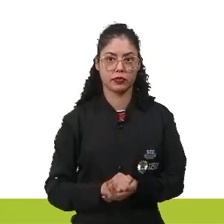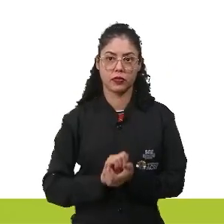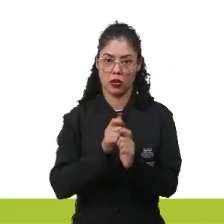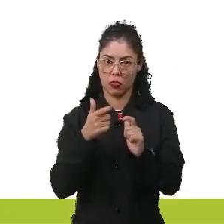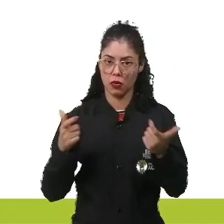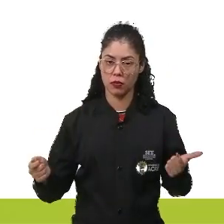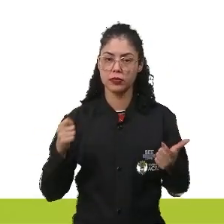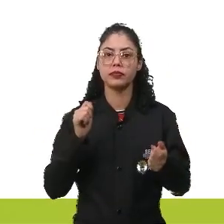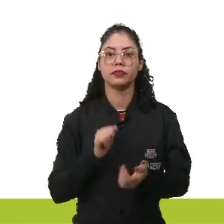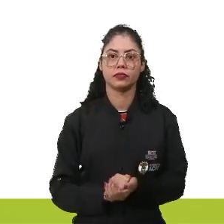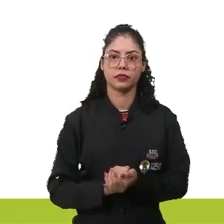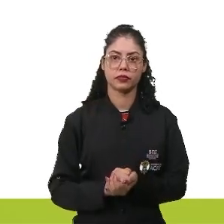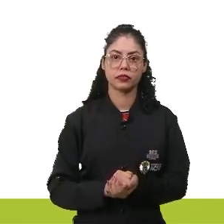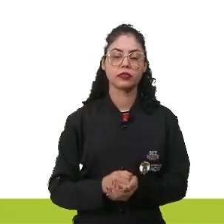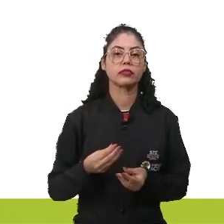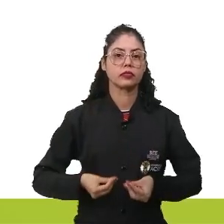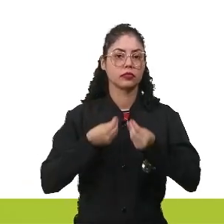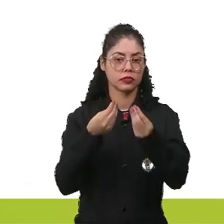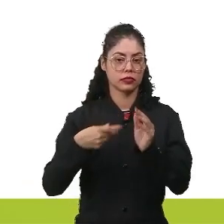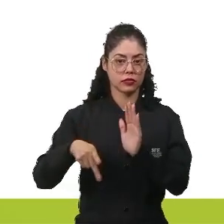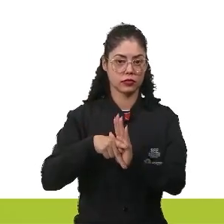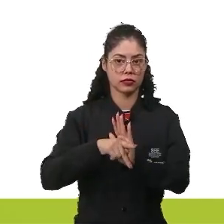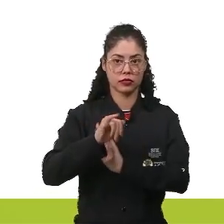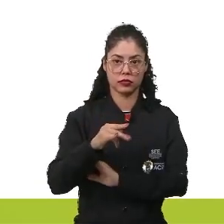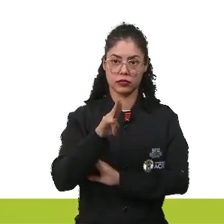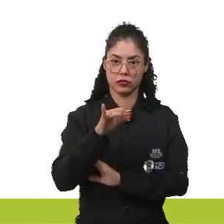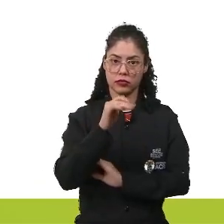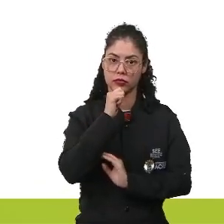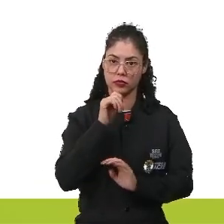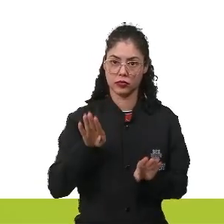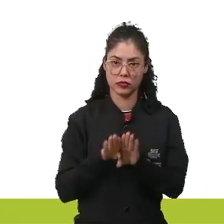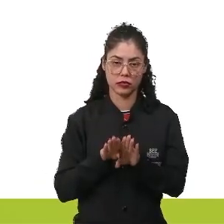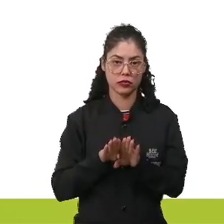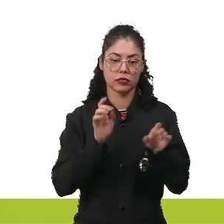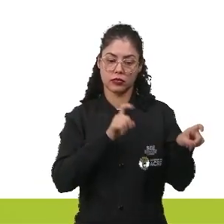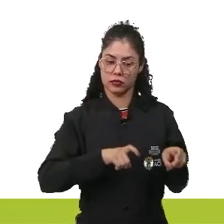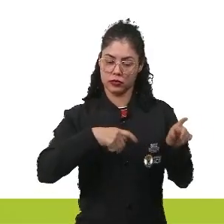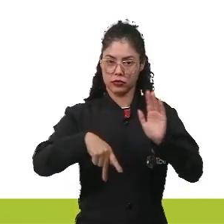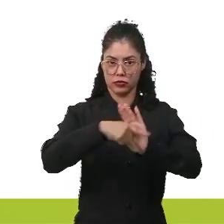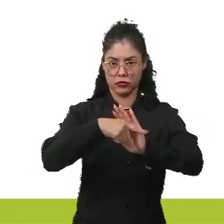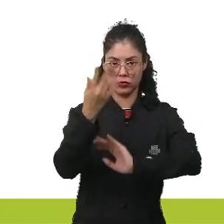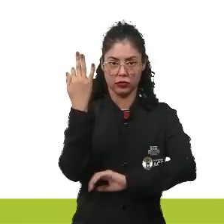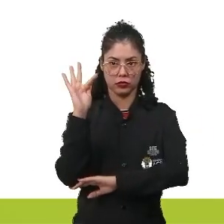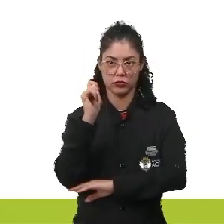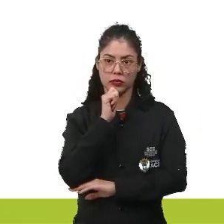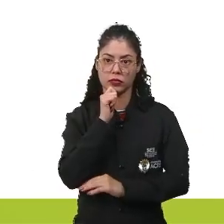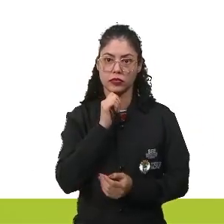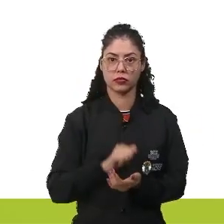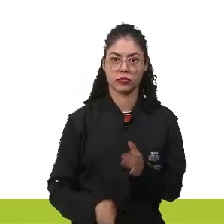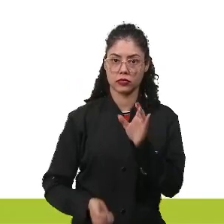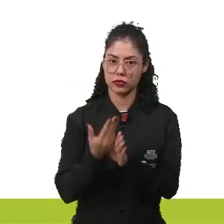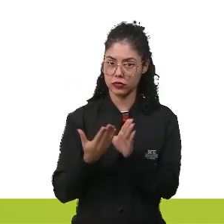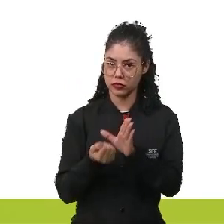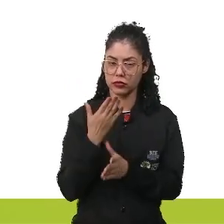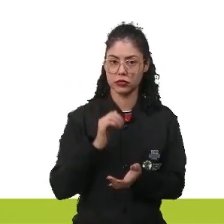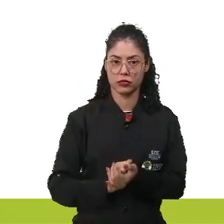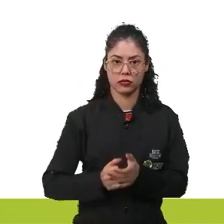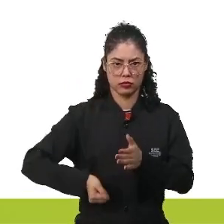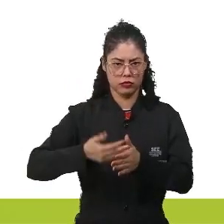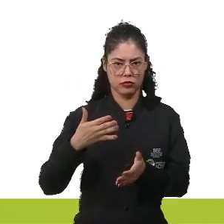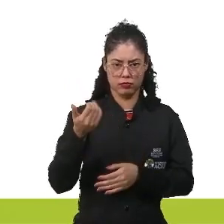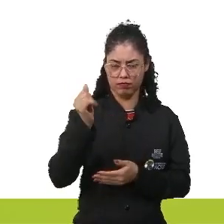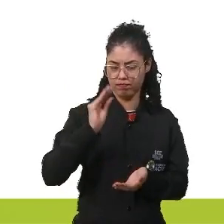exportações e de empréstimos a juros, inclusive para colônias francesas, falência de algumas empresas, que gerou muito desemprego,